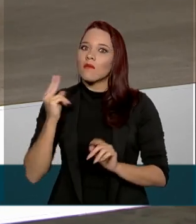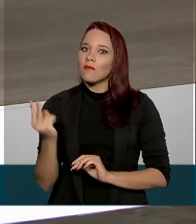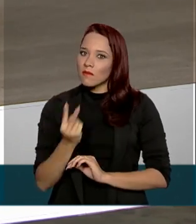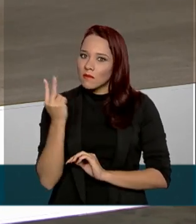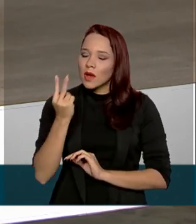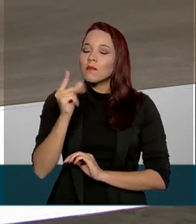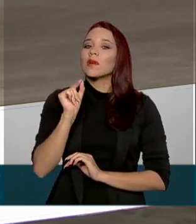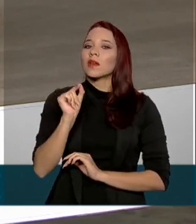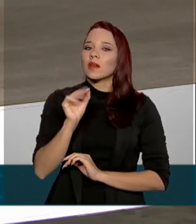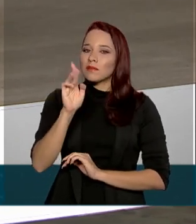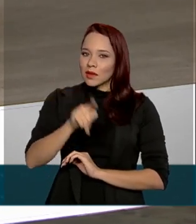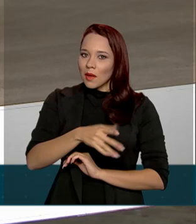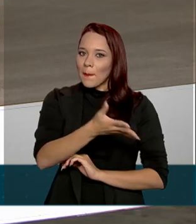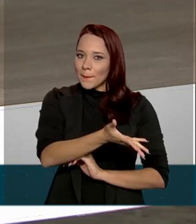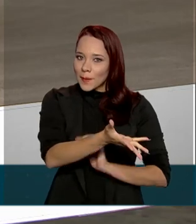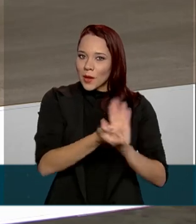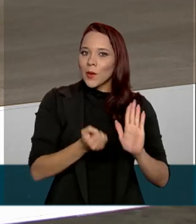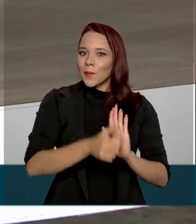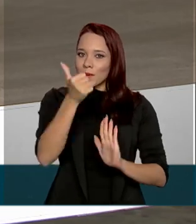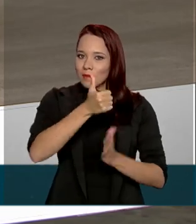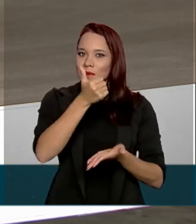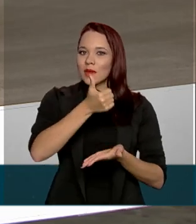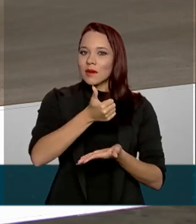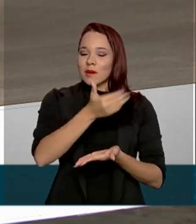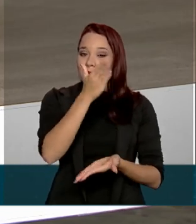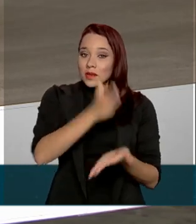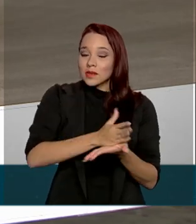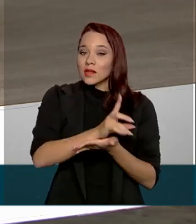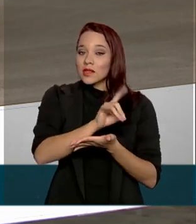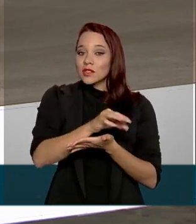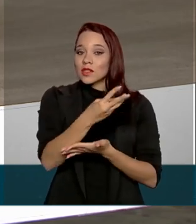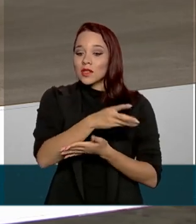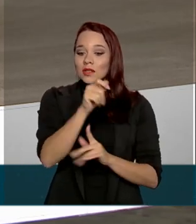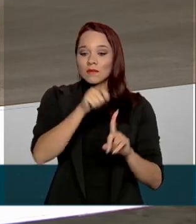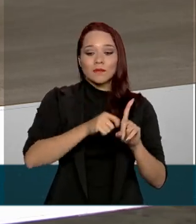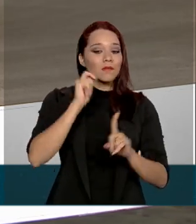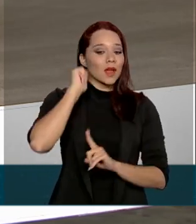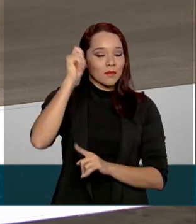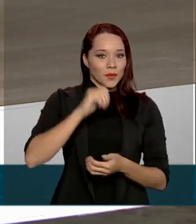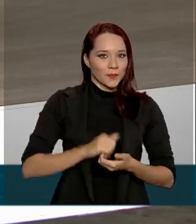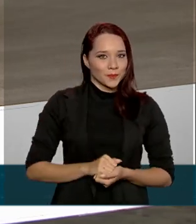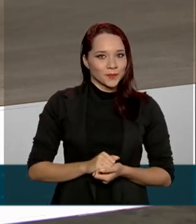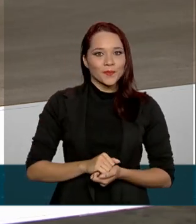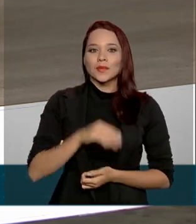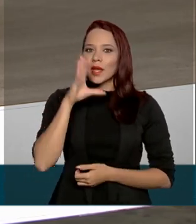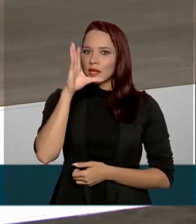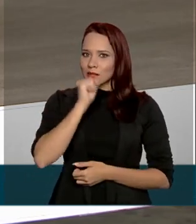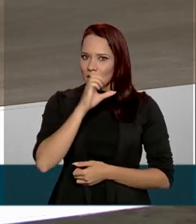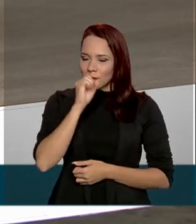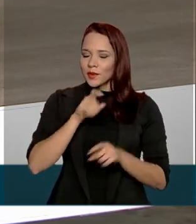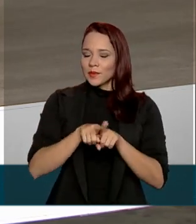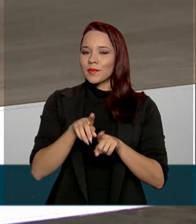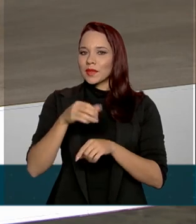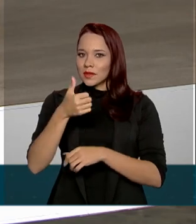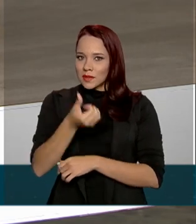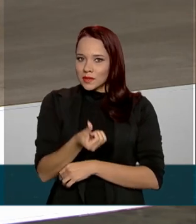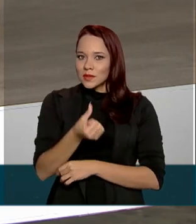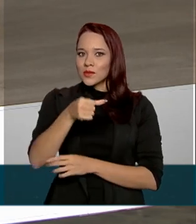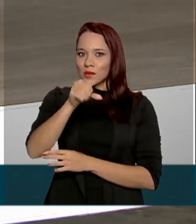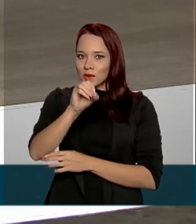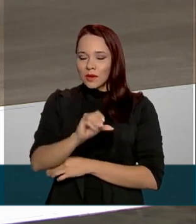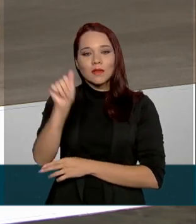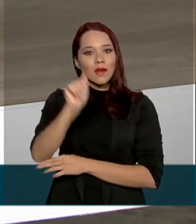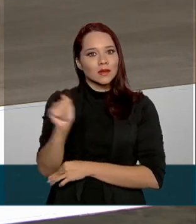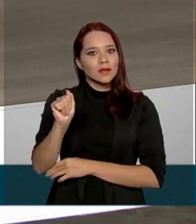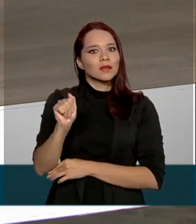para quem recebeu a primeira parcela até 30 de abril. Neste sábado, 680 agências da Caixa